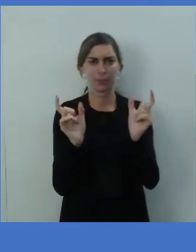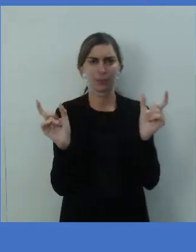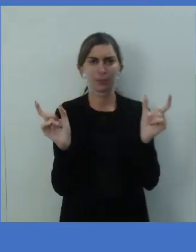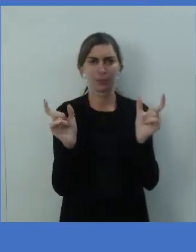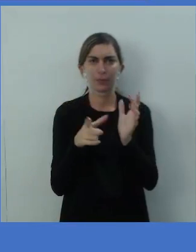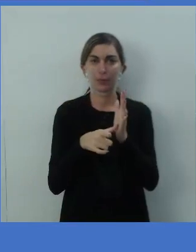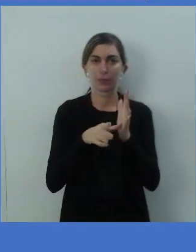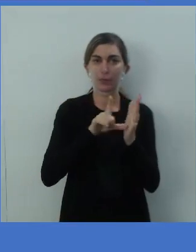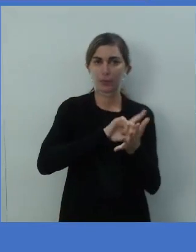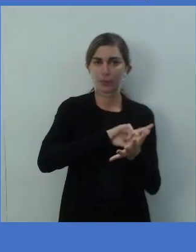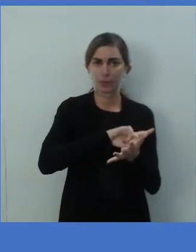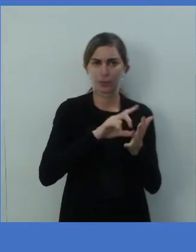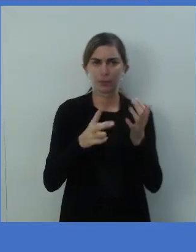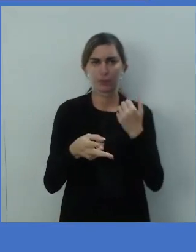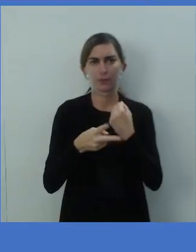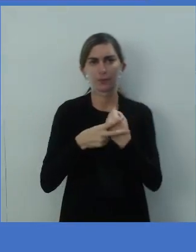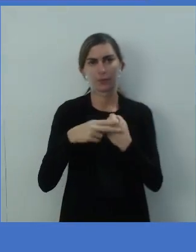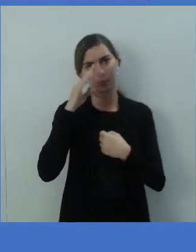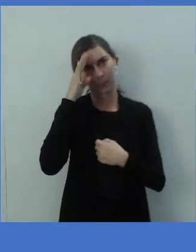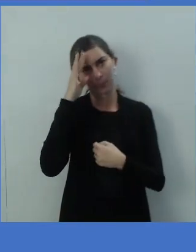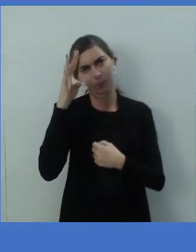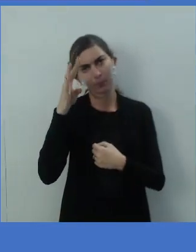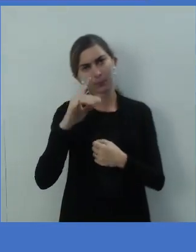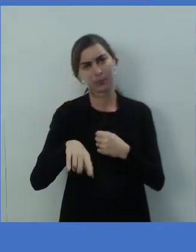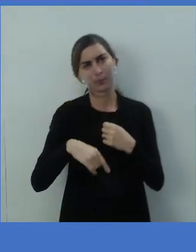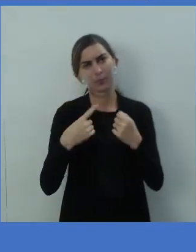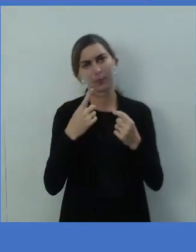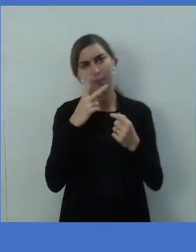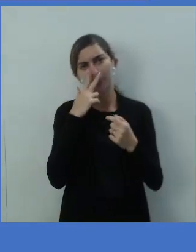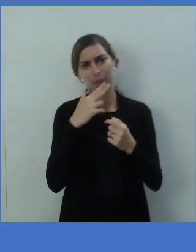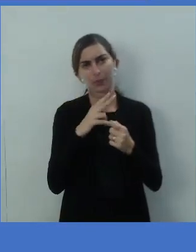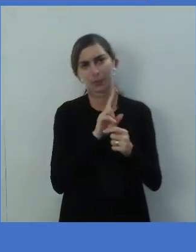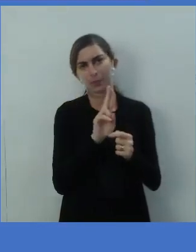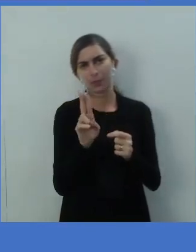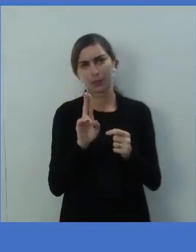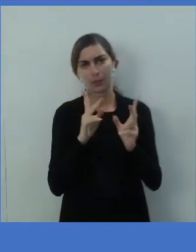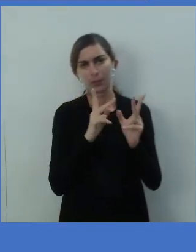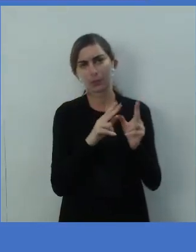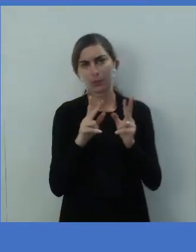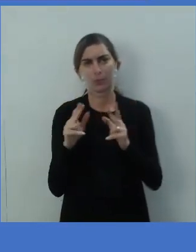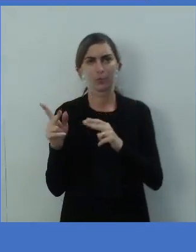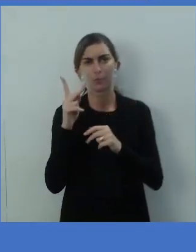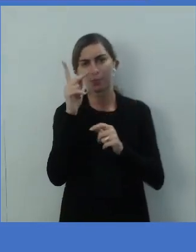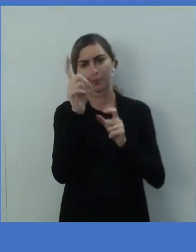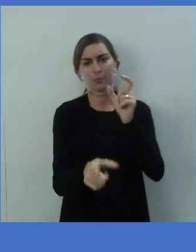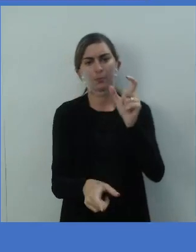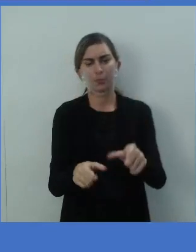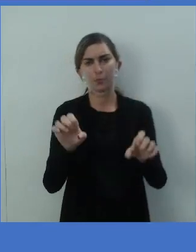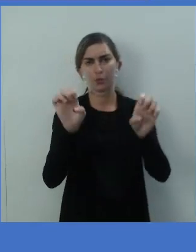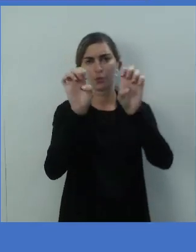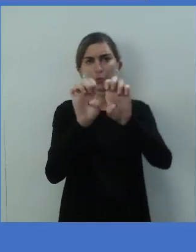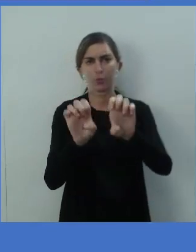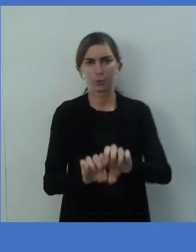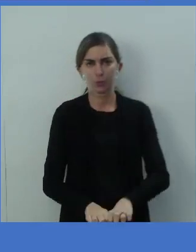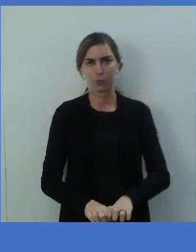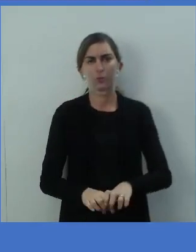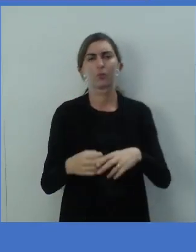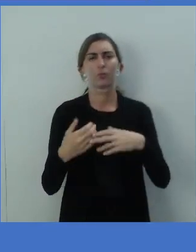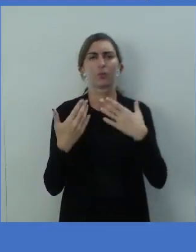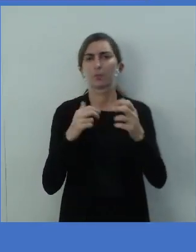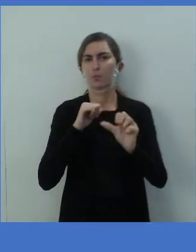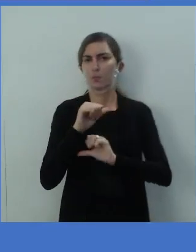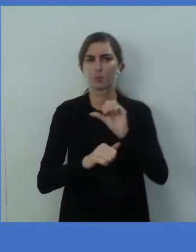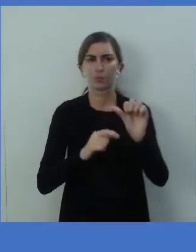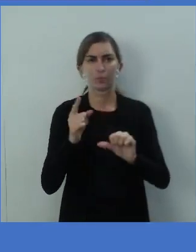antes desse verbo principal. Têm a mesma forma para todas as pessoas, ou seja, a estrutura dele não muda.